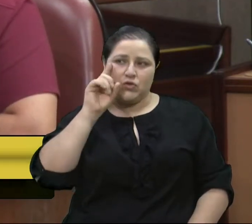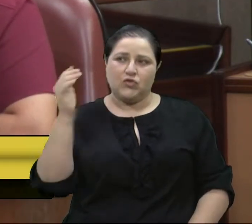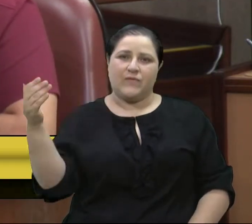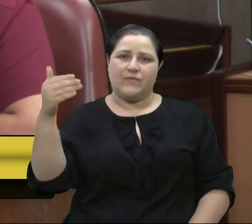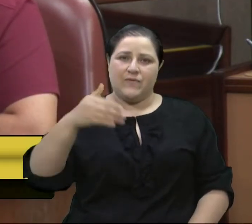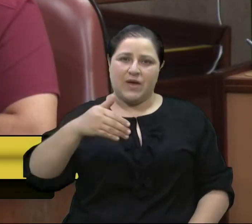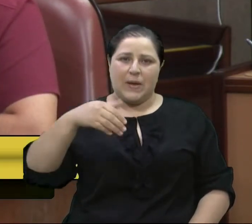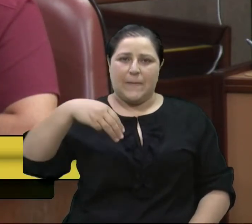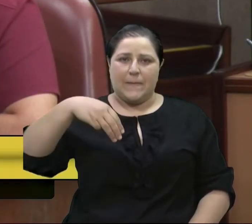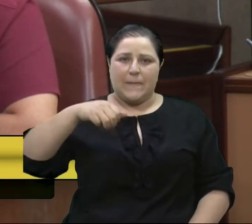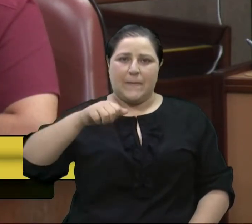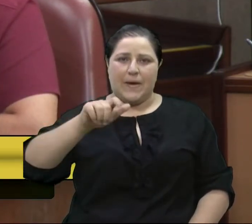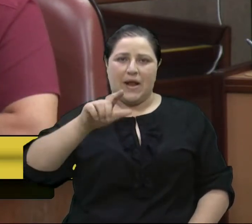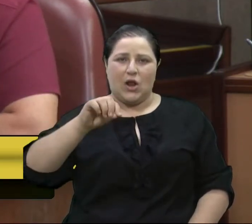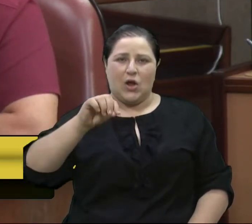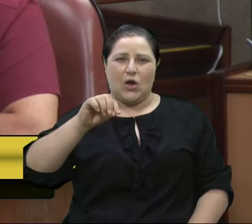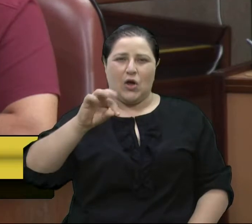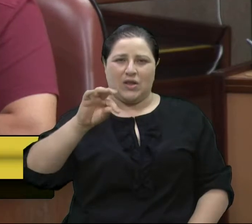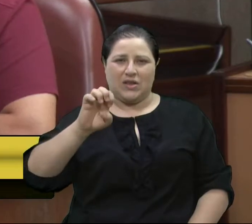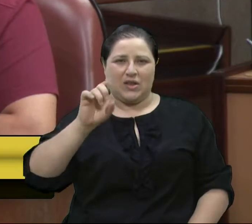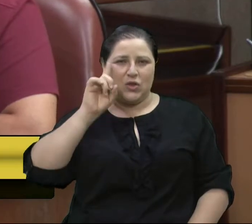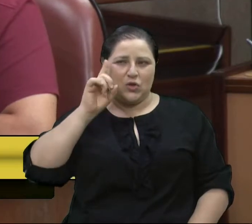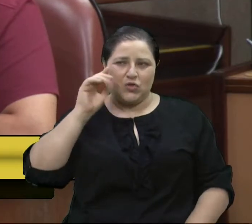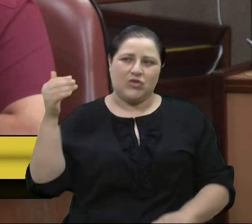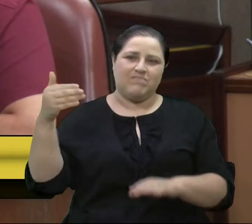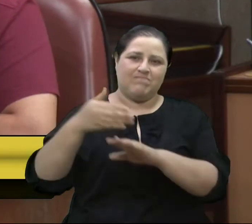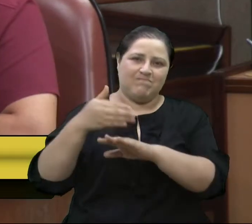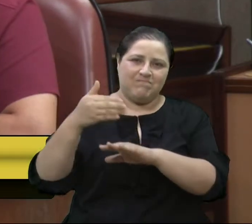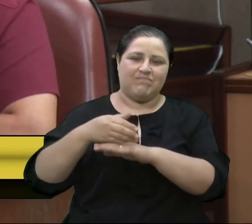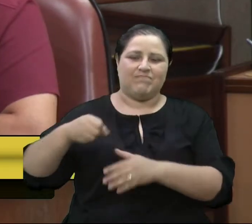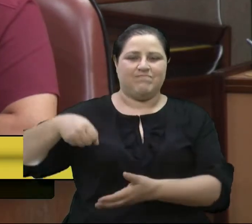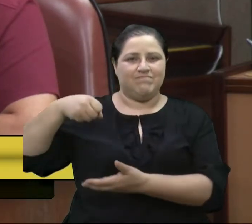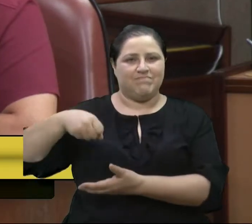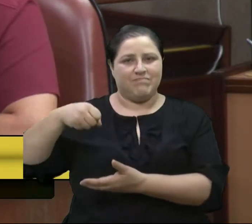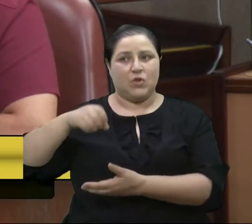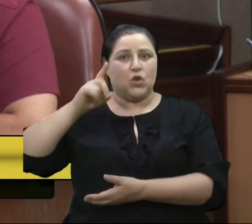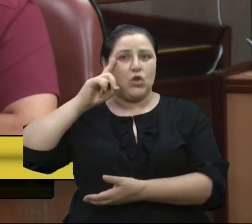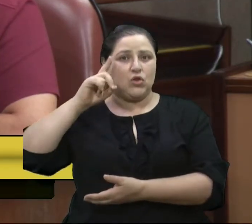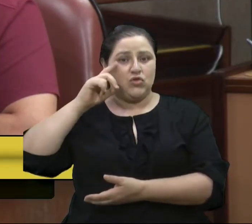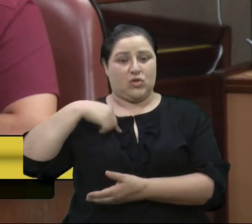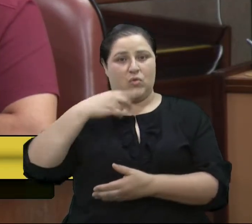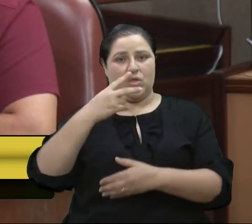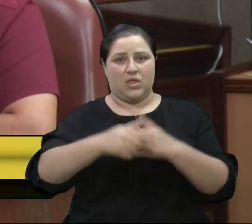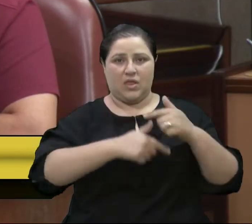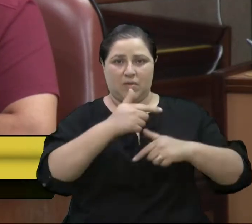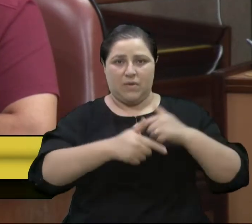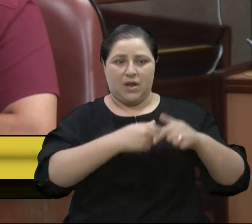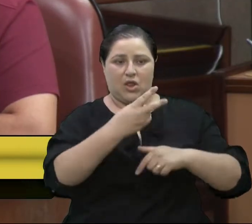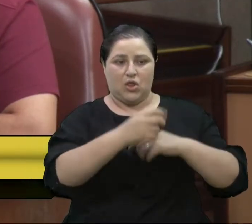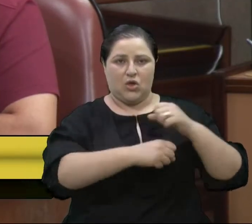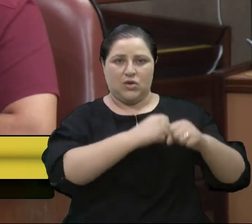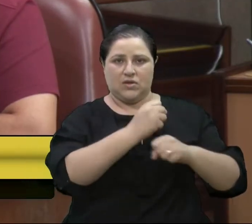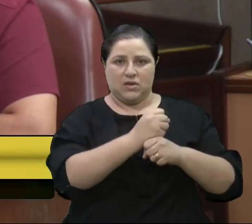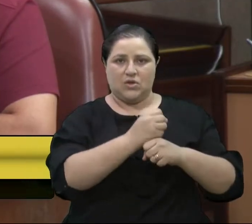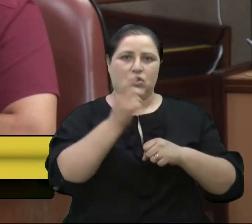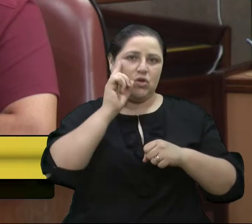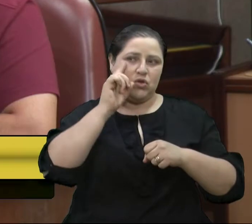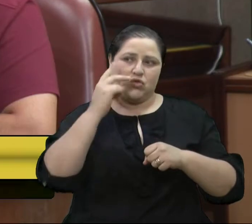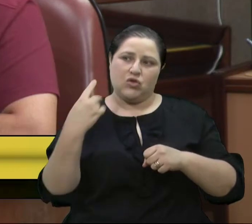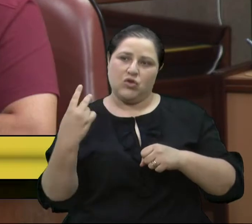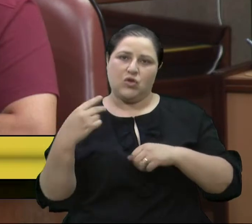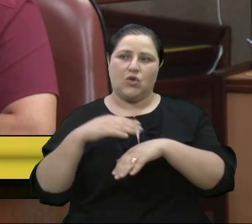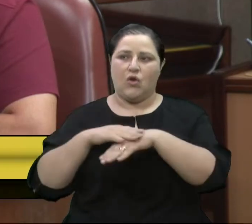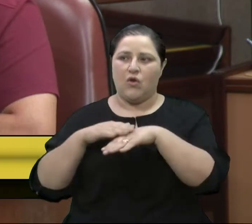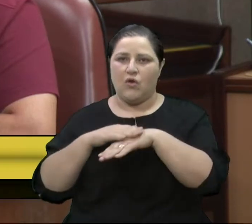Então a gente conversava todos os dias, durante dois anos que eu trabalhei lá, a gente conversava todos os dias. E eu pude conhecer o quão humano